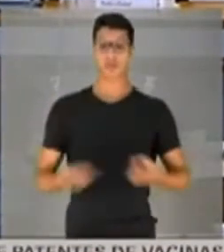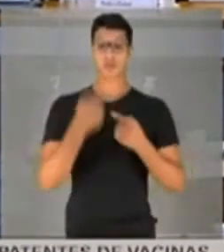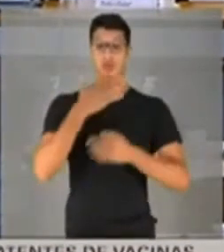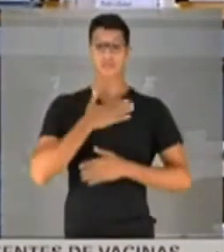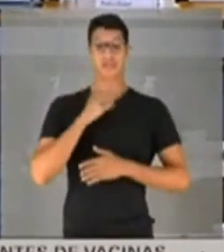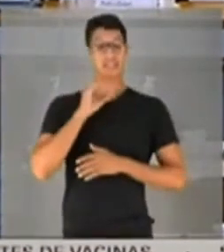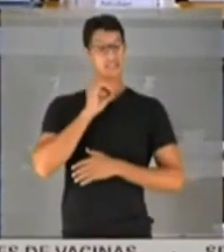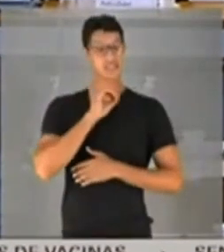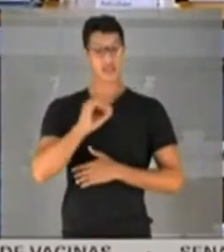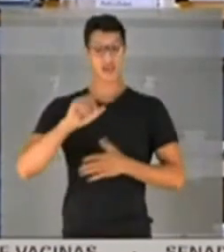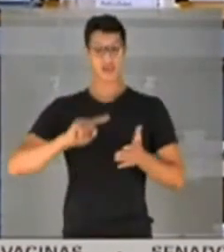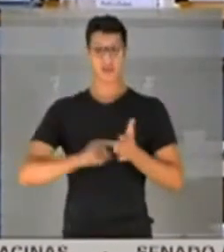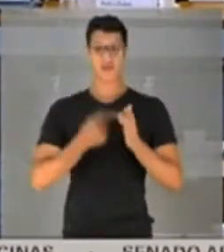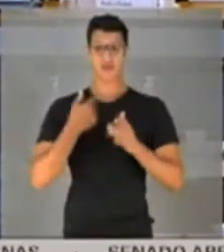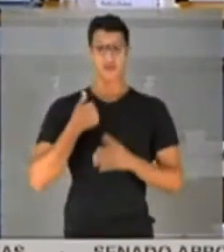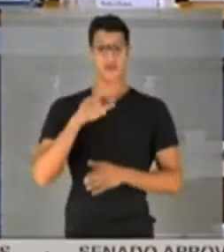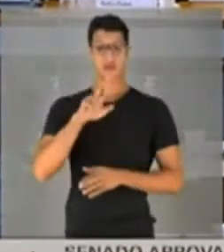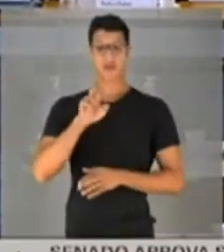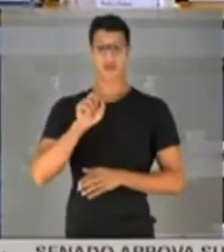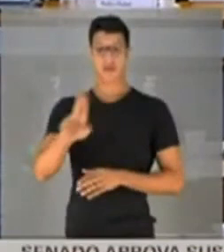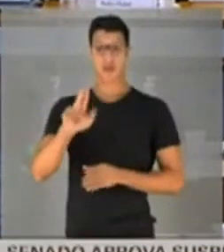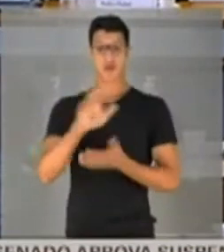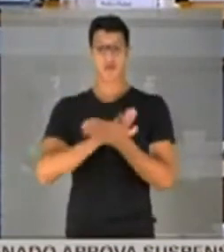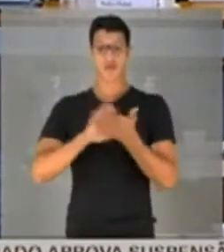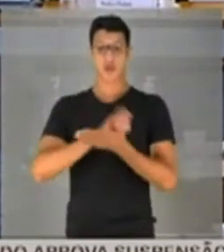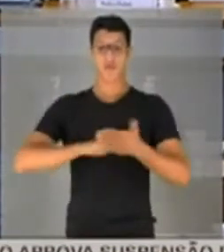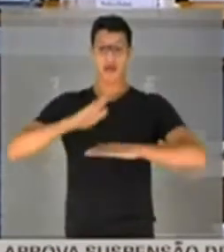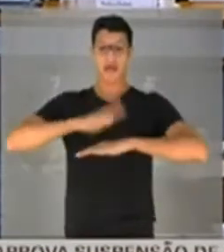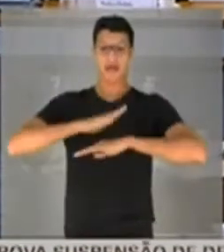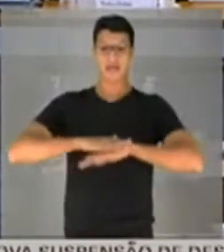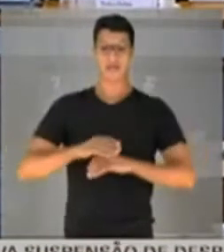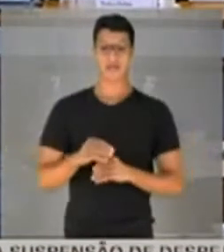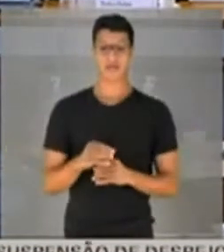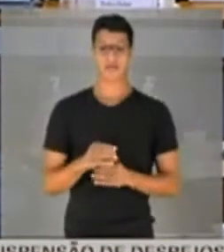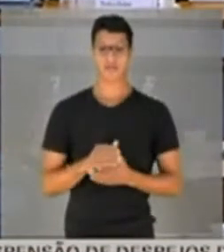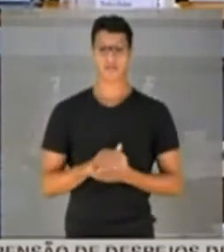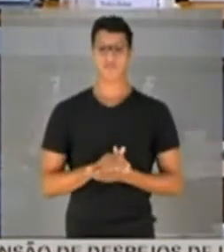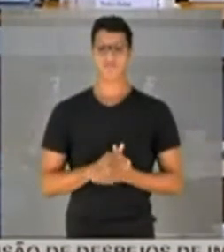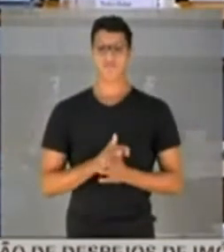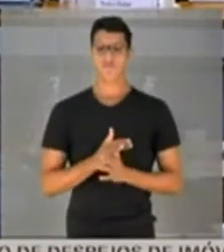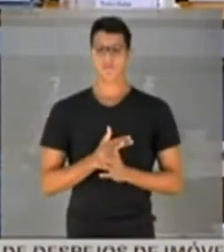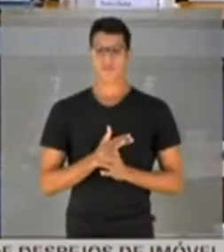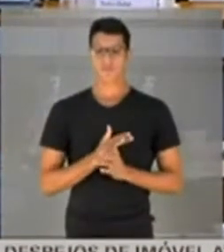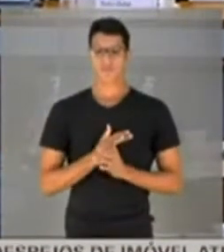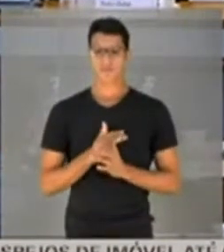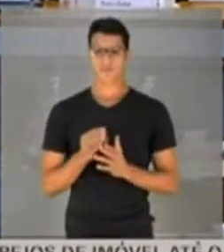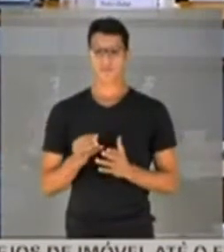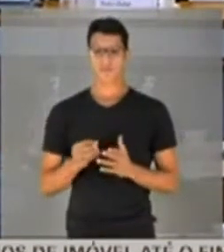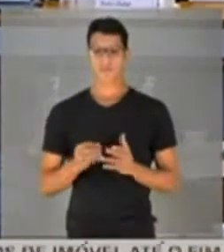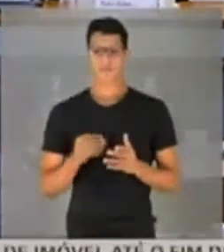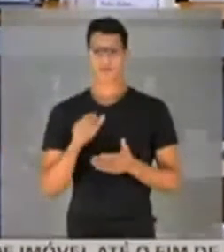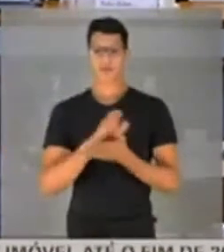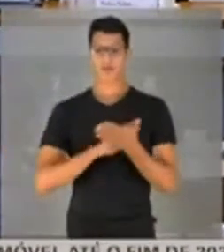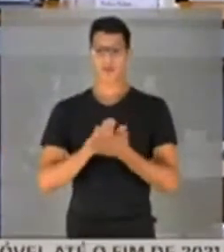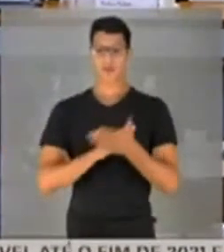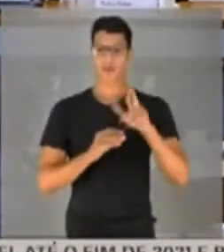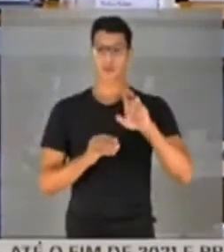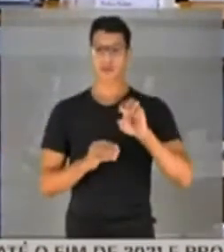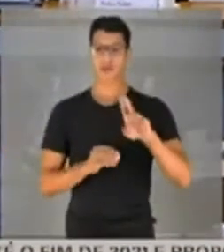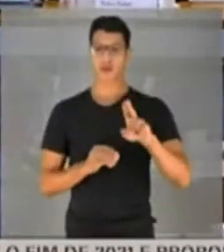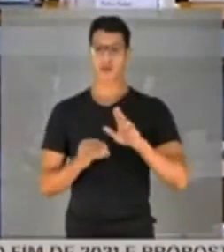zero, nenhuma. Eu não sou réu em nenhuma ação. Ficou feliz em ouvir isso, presidente. Eu não sou réu em uma ação.